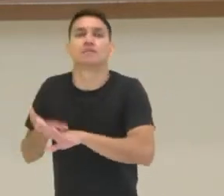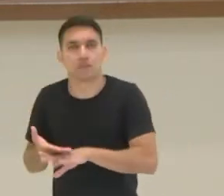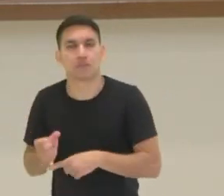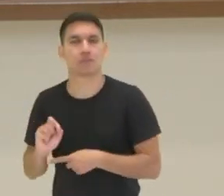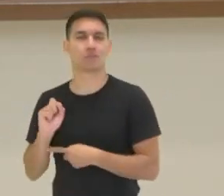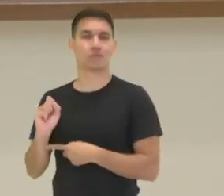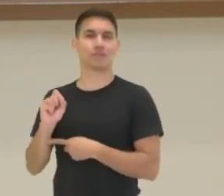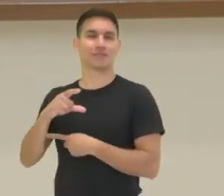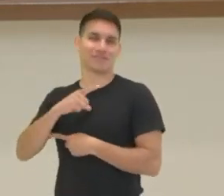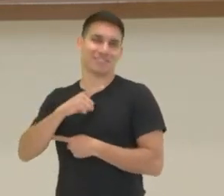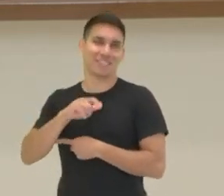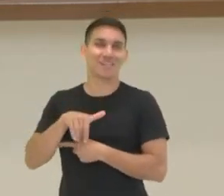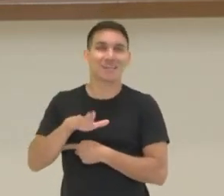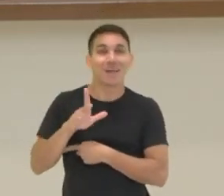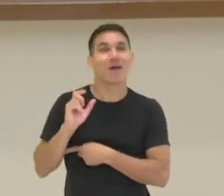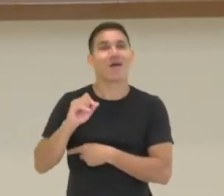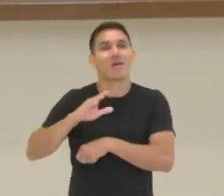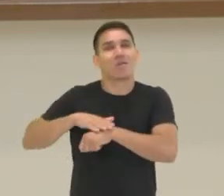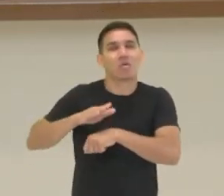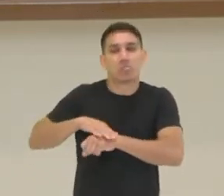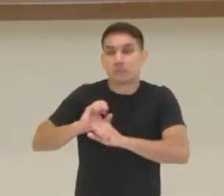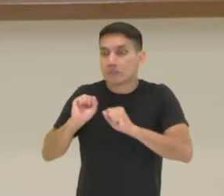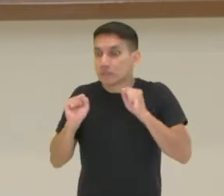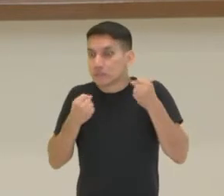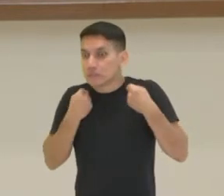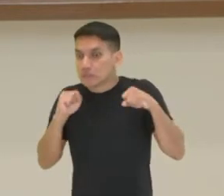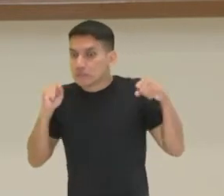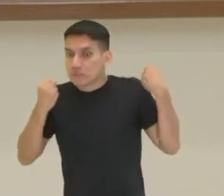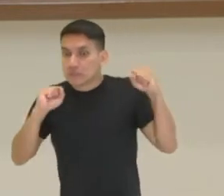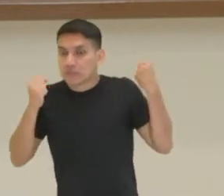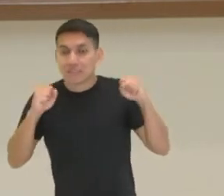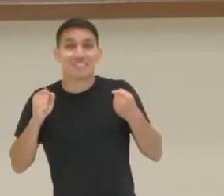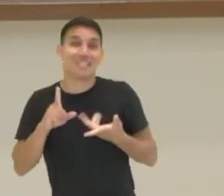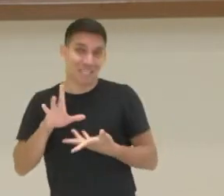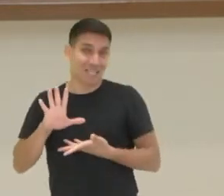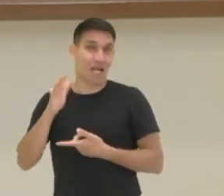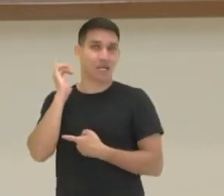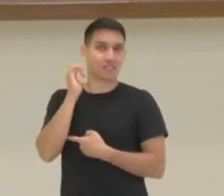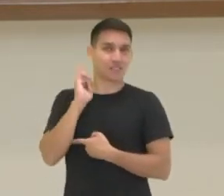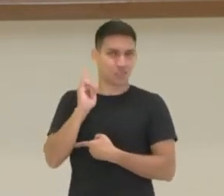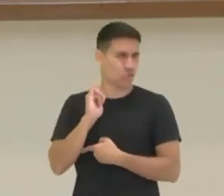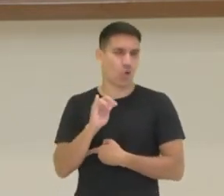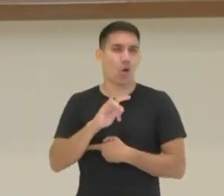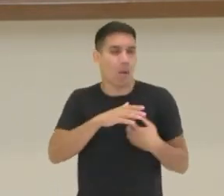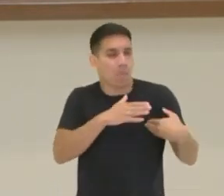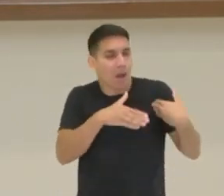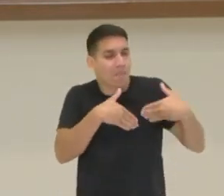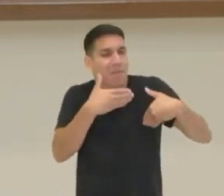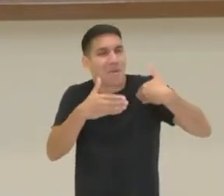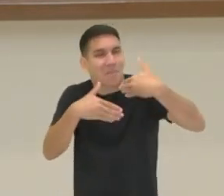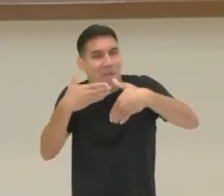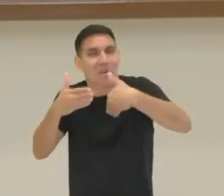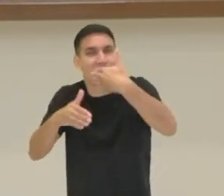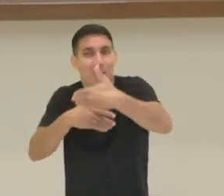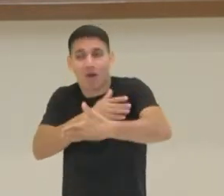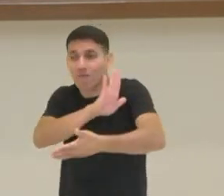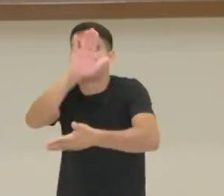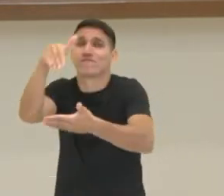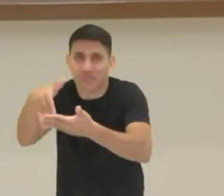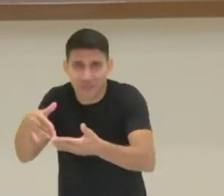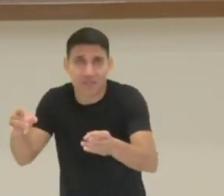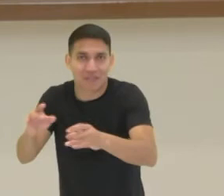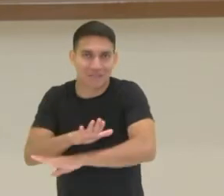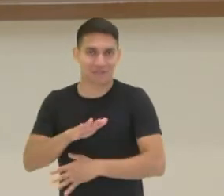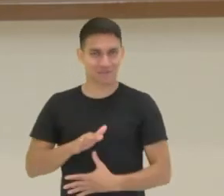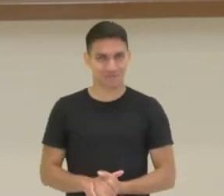apresenta o maior momento de tensão ali, o clímax do enredo, da sucessão de acontecimentos e o desfecho. Então